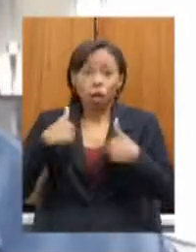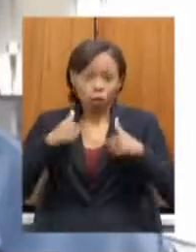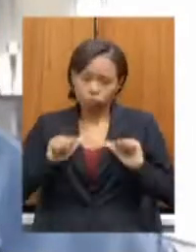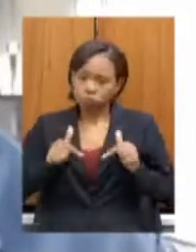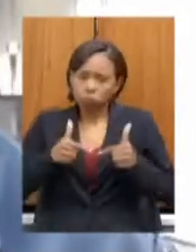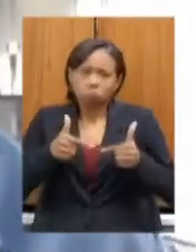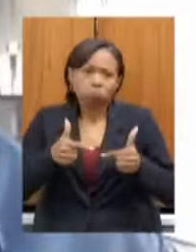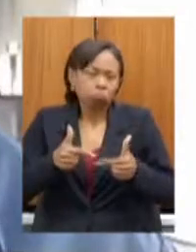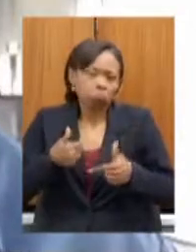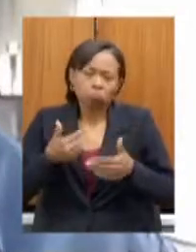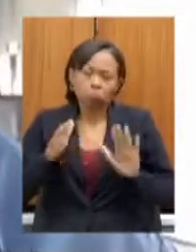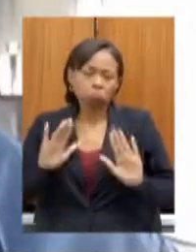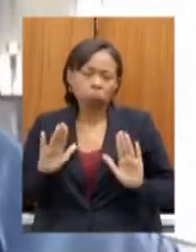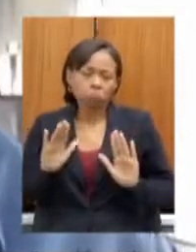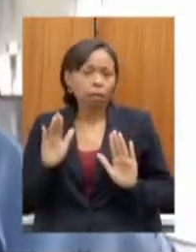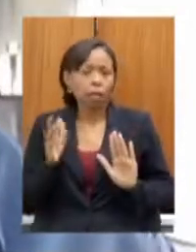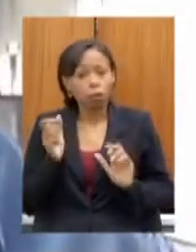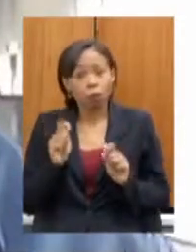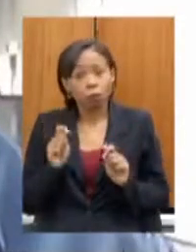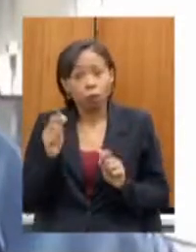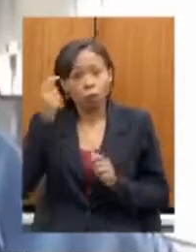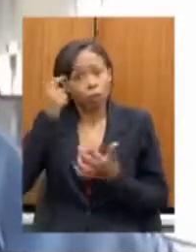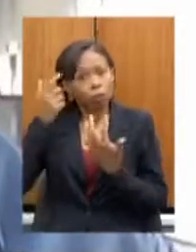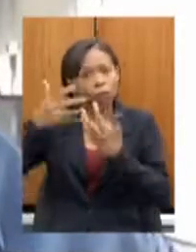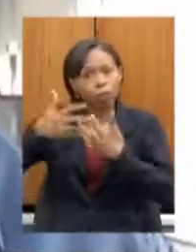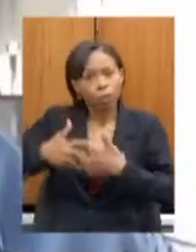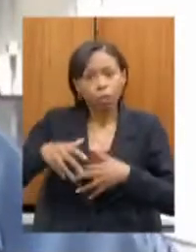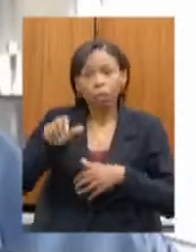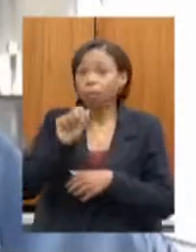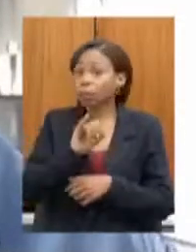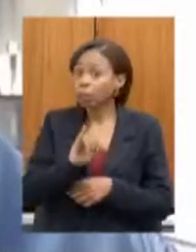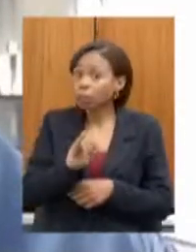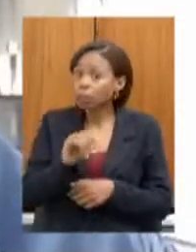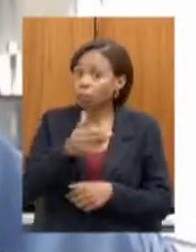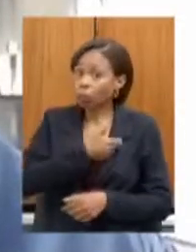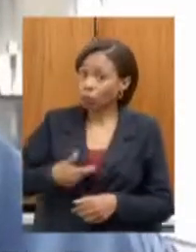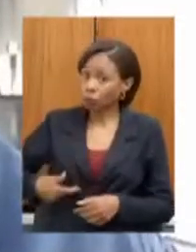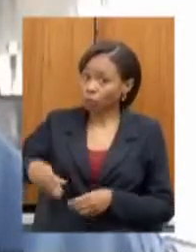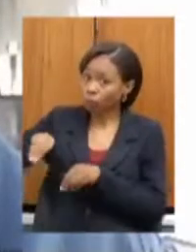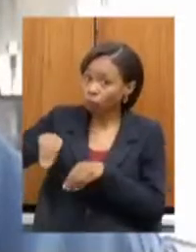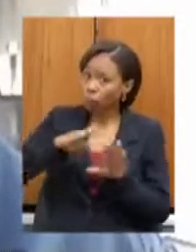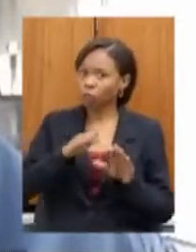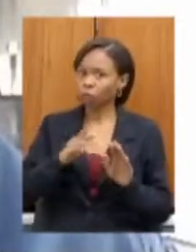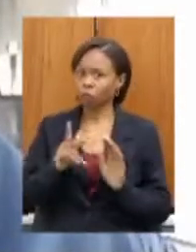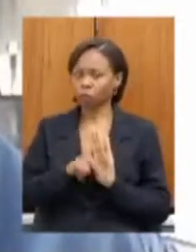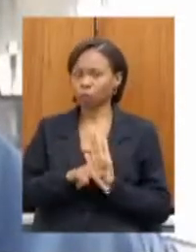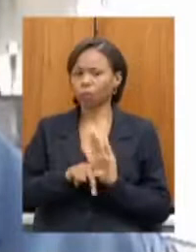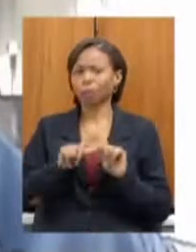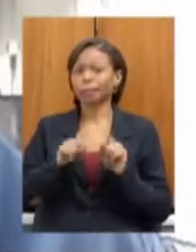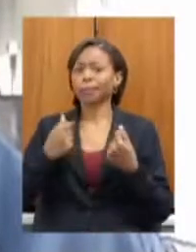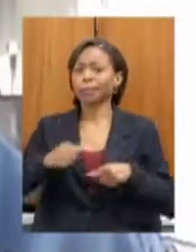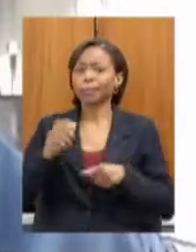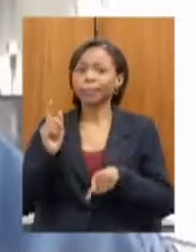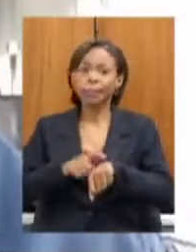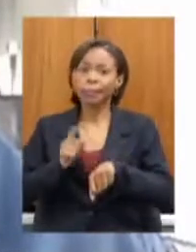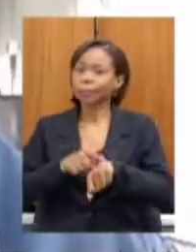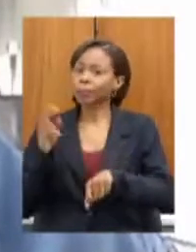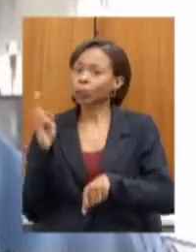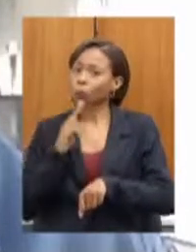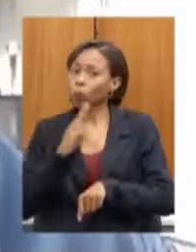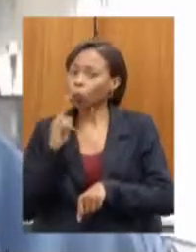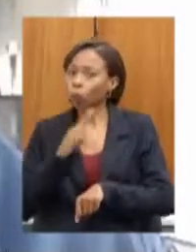poderá ser apensado caso o governo mande um projeto mas nós estamos precisando urgentemente da